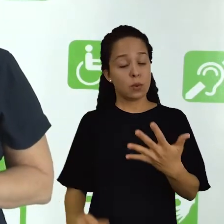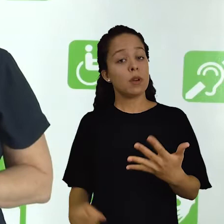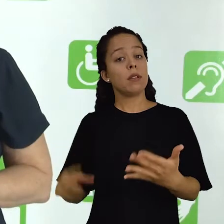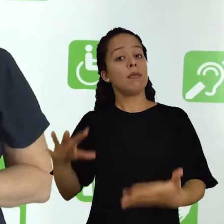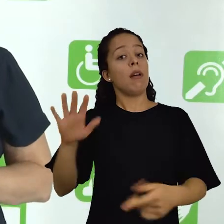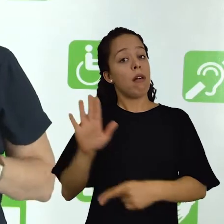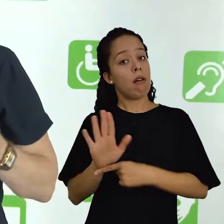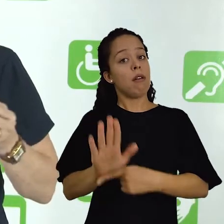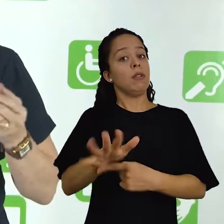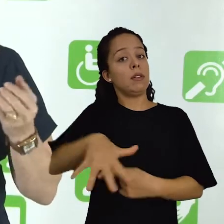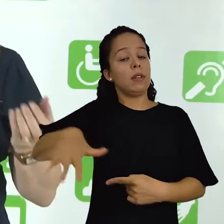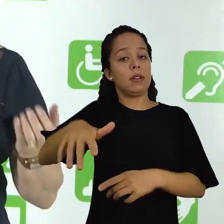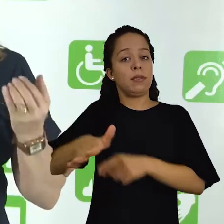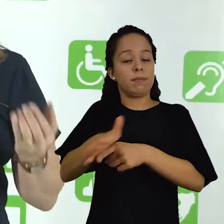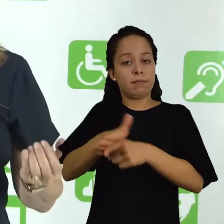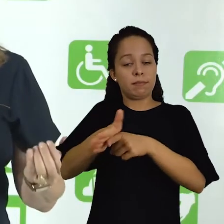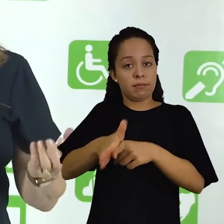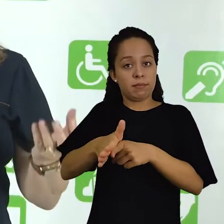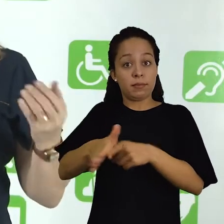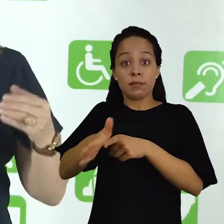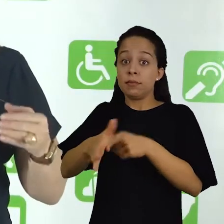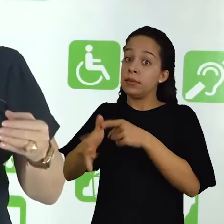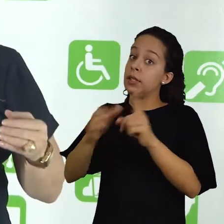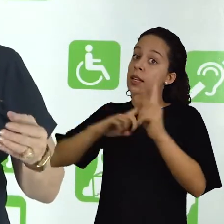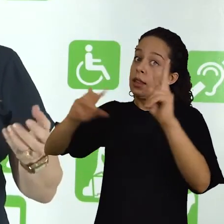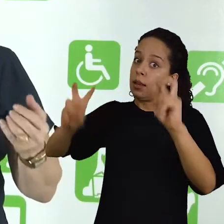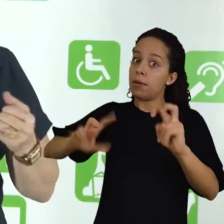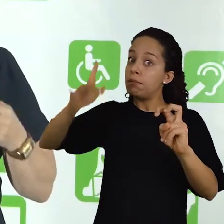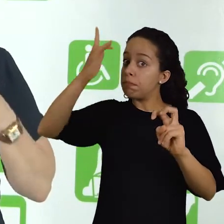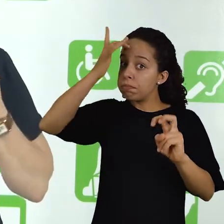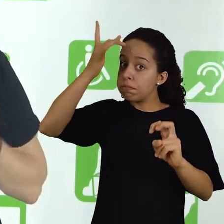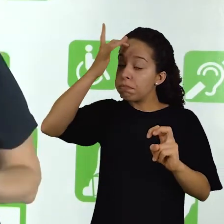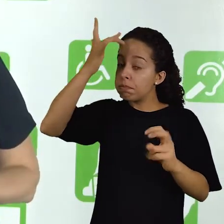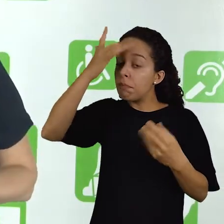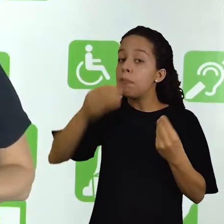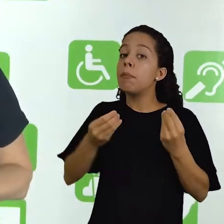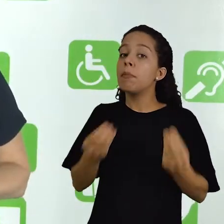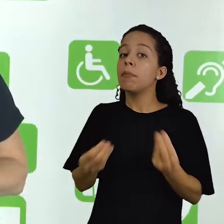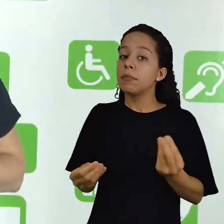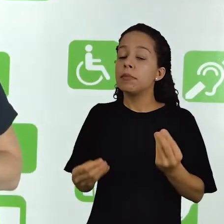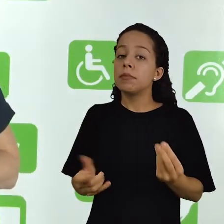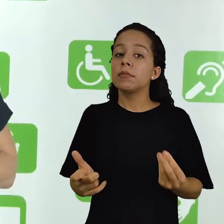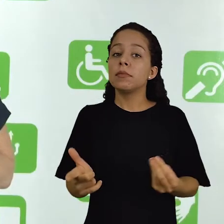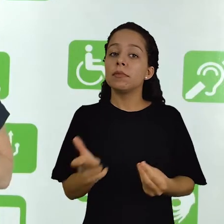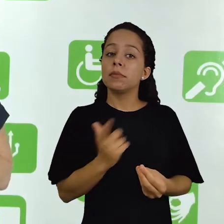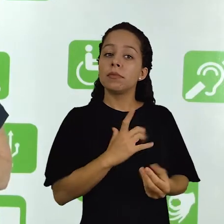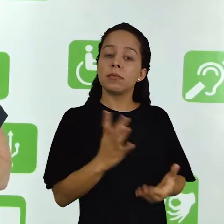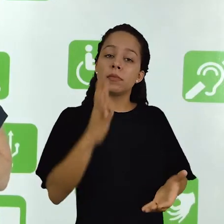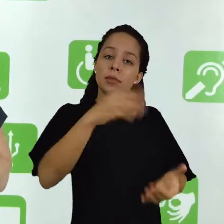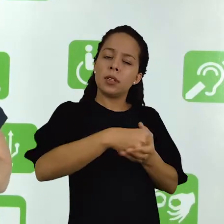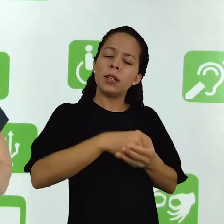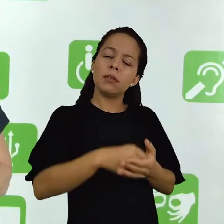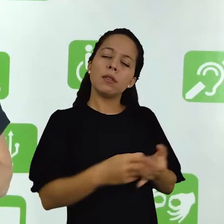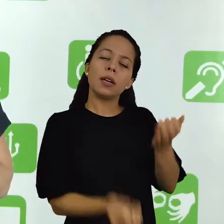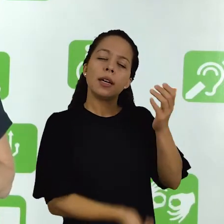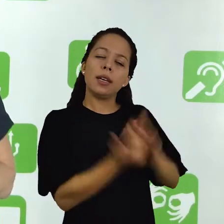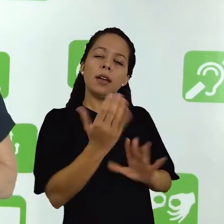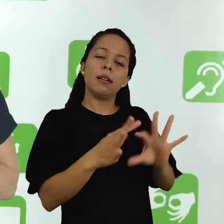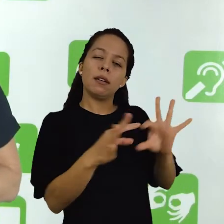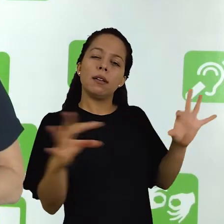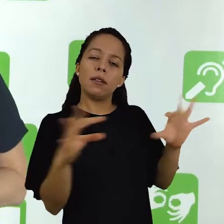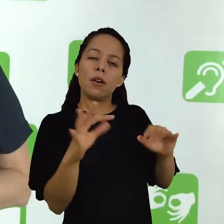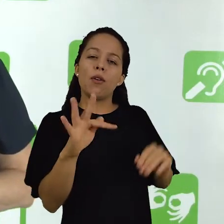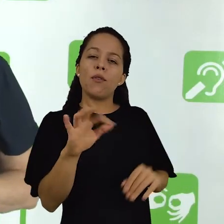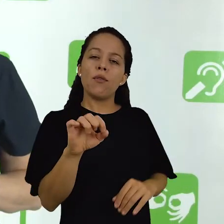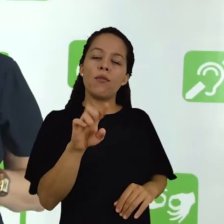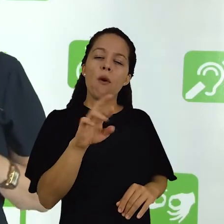investigação é investigação essa que ocorre sobre temas complexos para a construção de hipóteses ou então